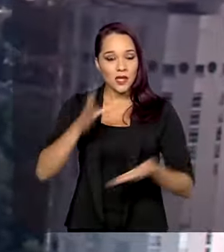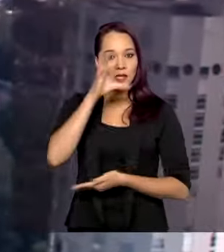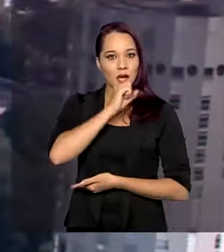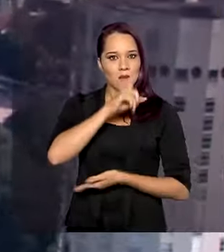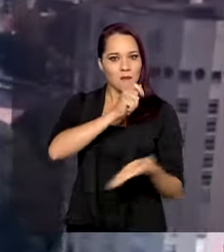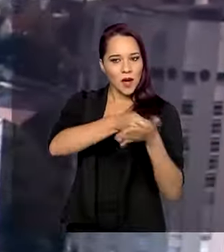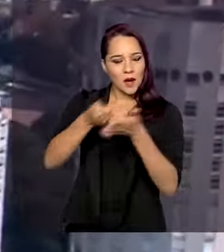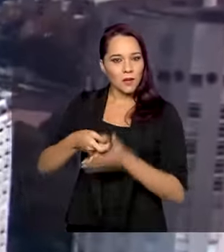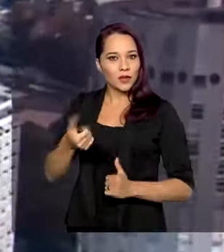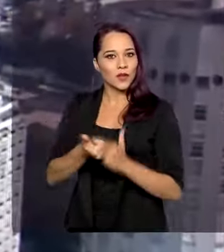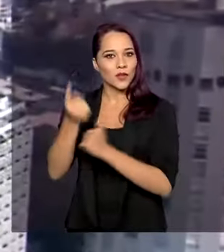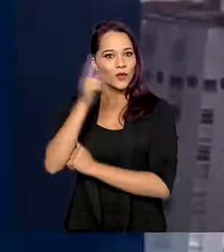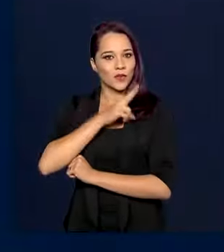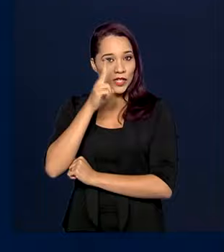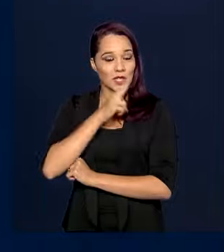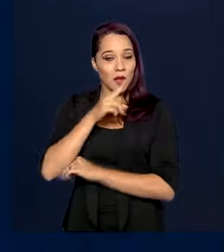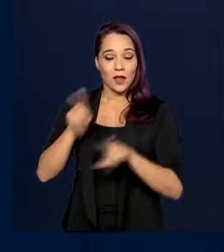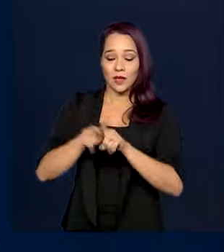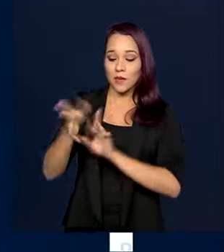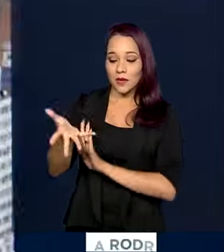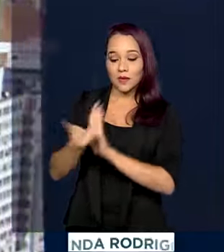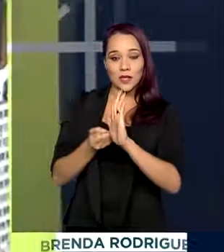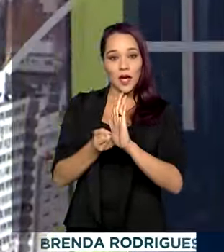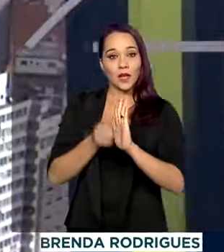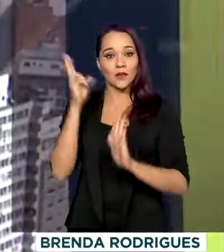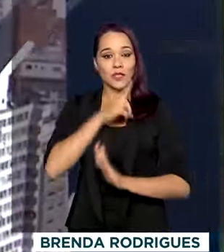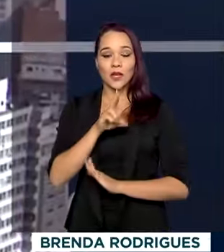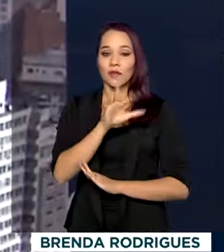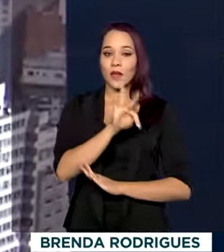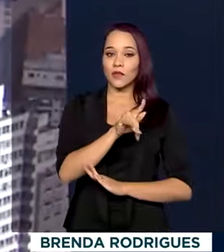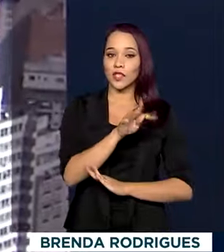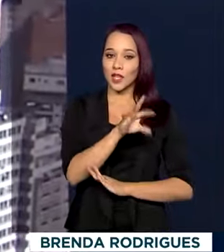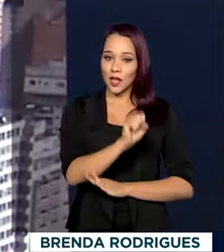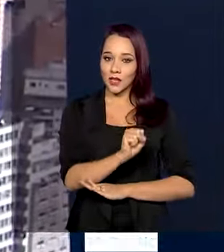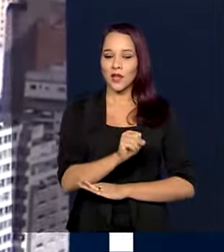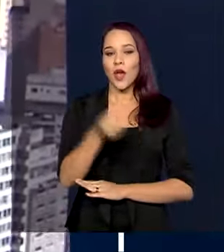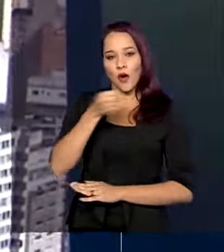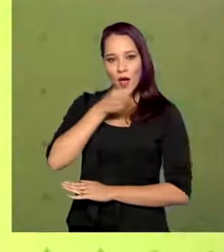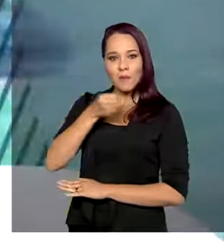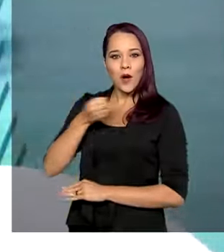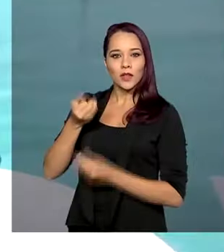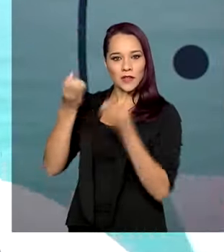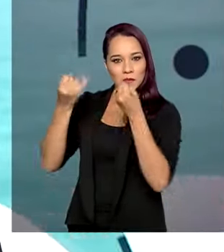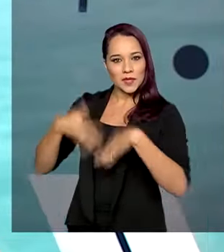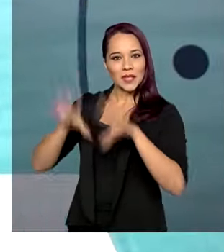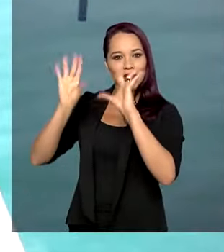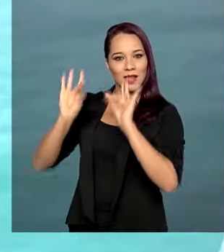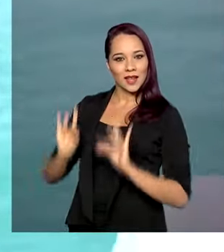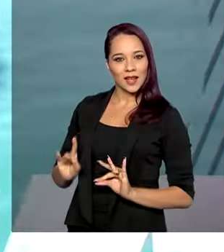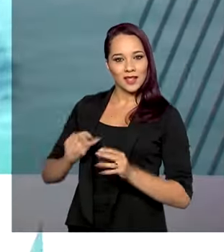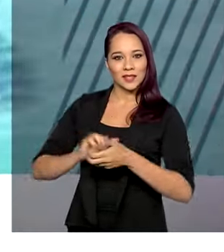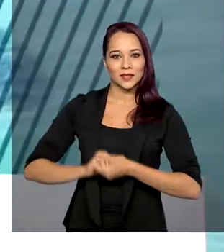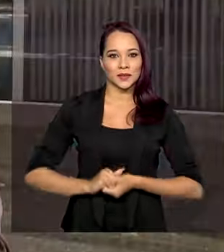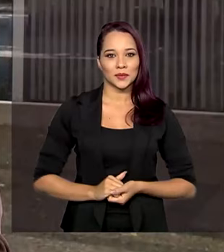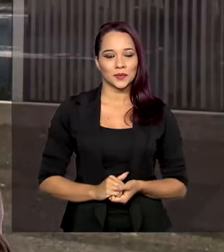pagamento do auxílio emergencial e do saque emergencial do FGTS. O repórter Maurício de Almeida tem as informações.